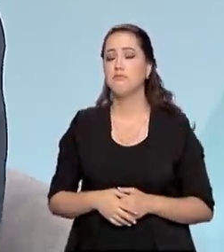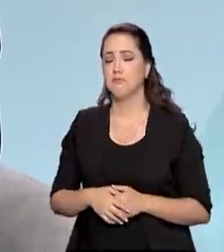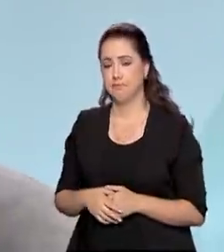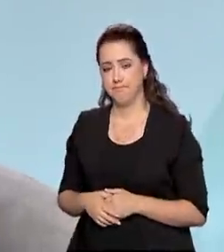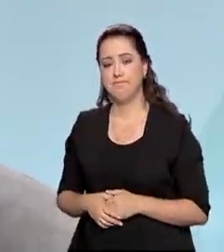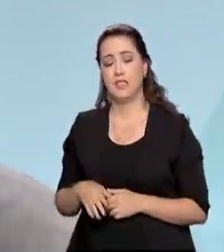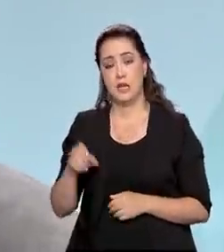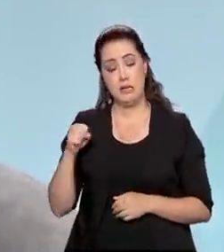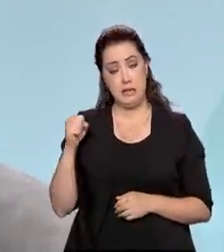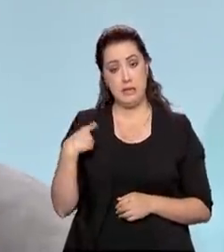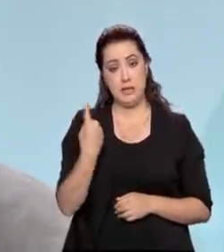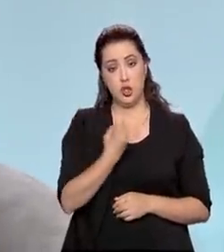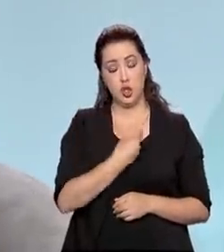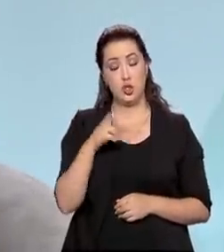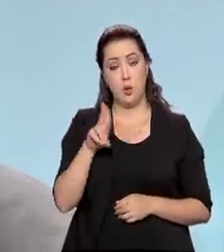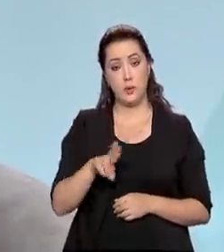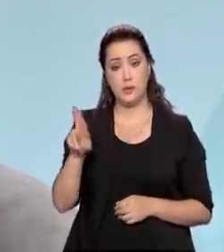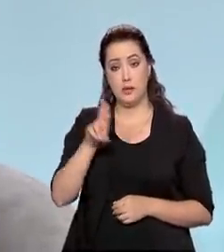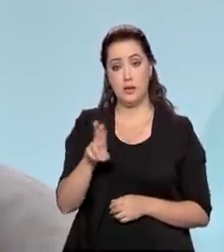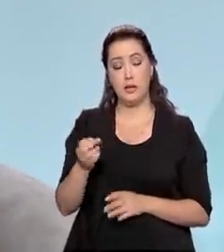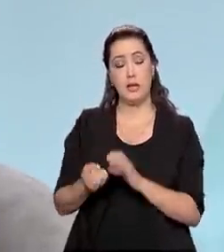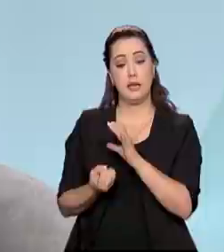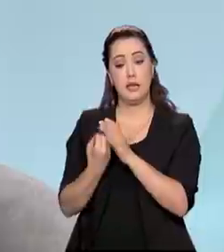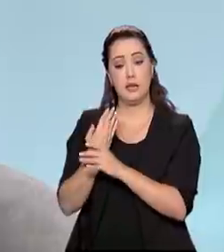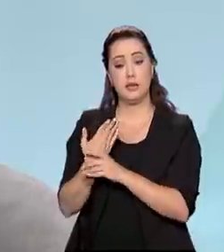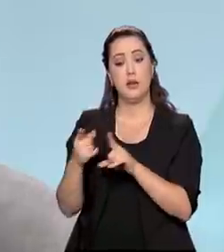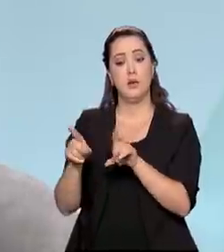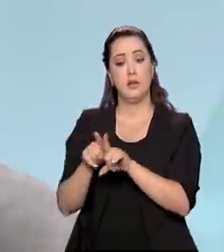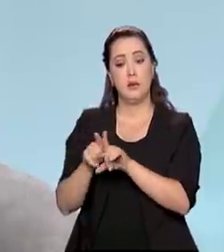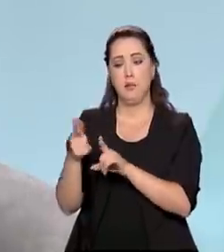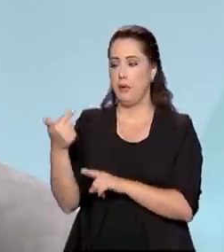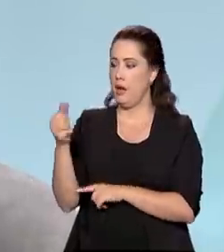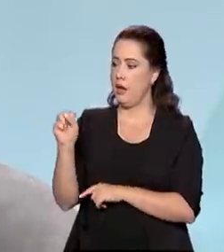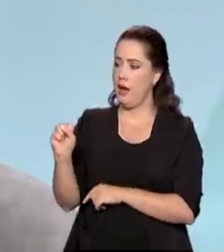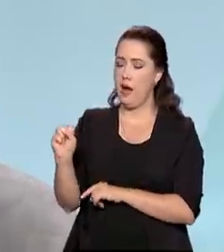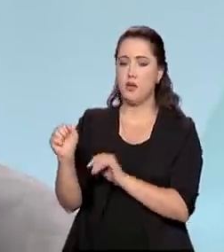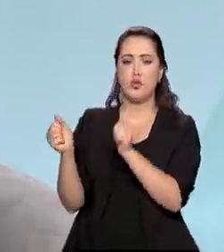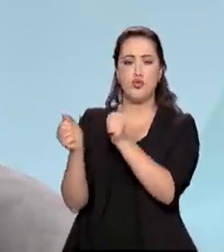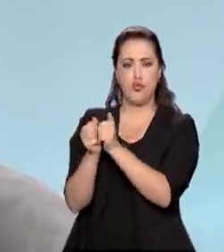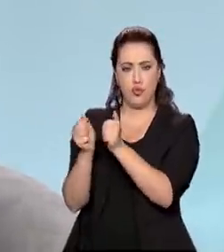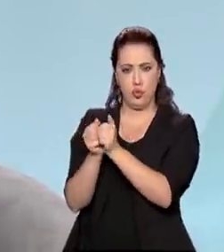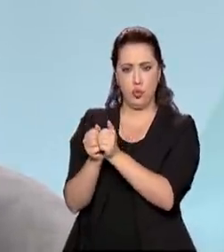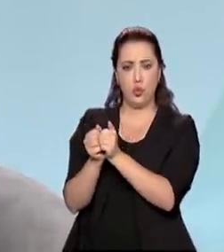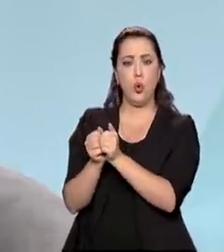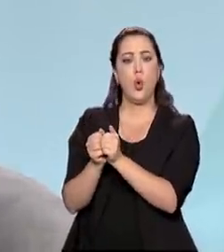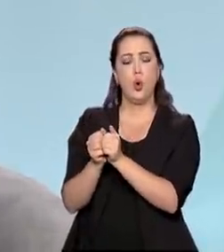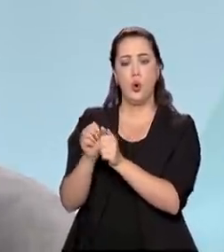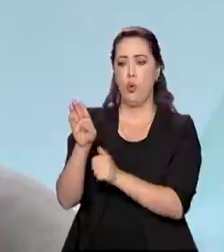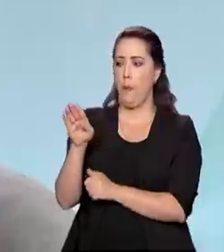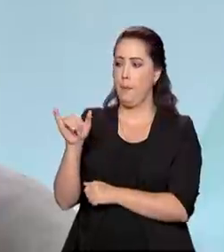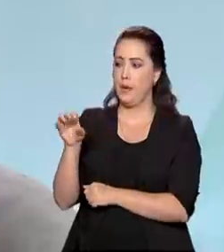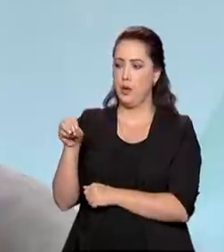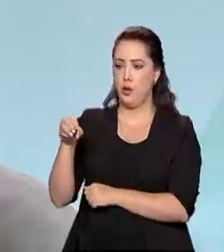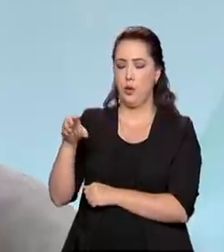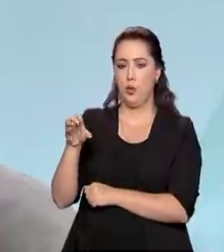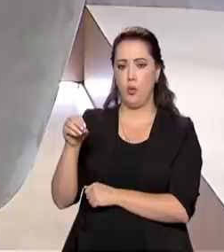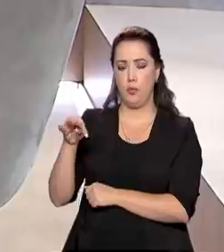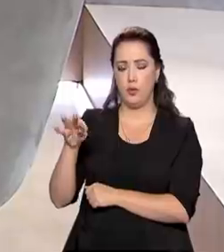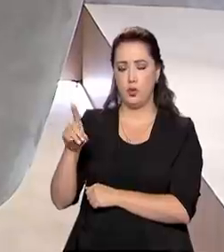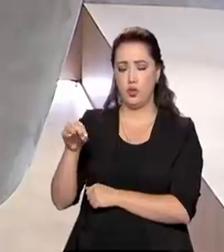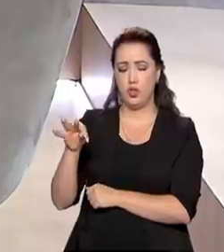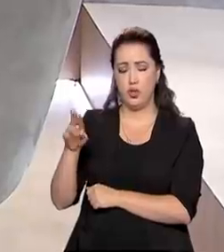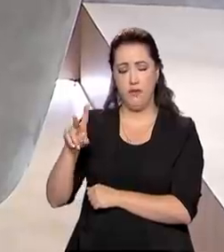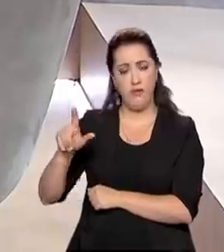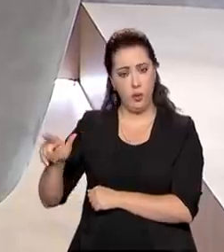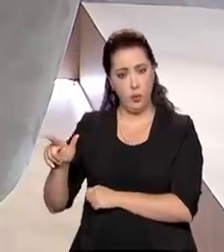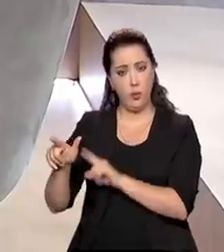biocombustível, a gente está usando muita geração termoelétrica também com biocombustível, por exemplo, nos sistemas isolados... Ao invés de usar diesel, usa